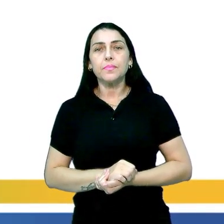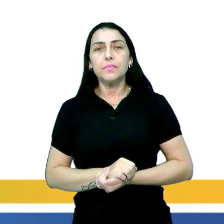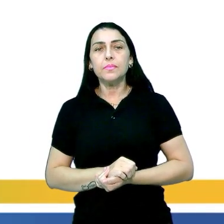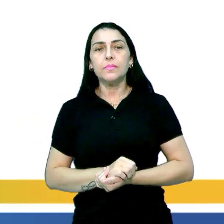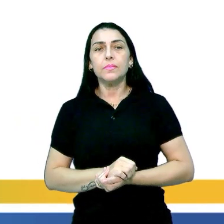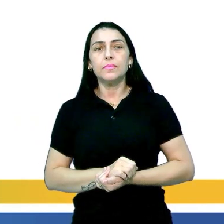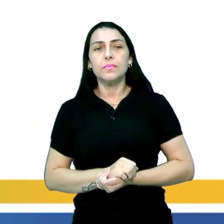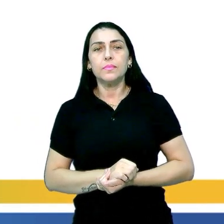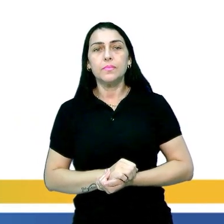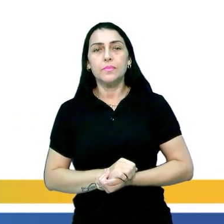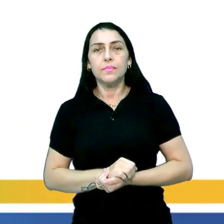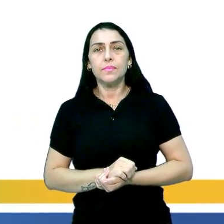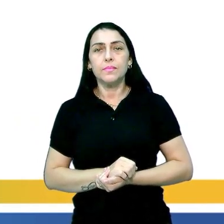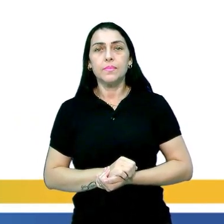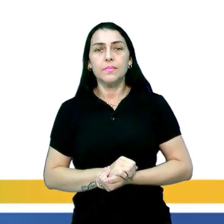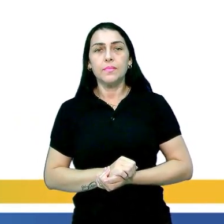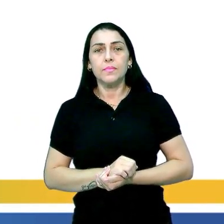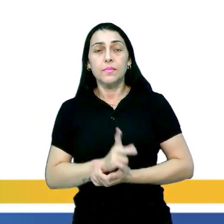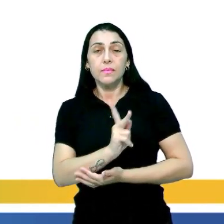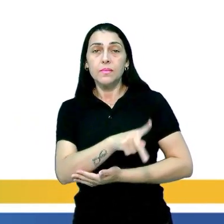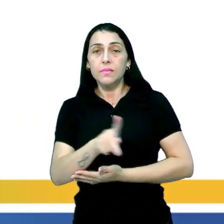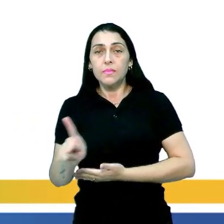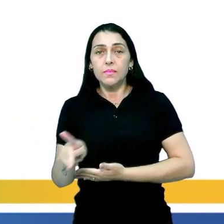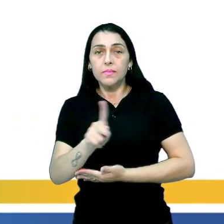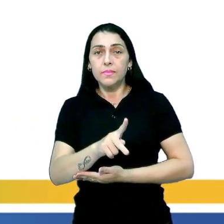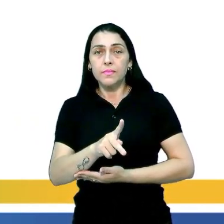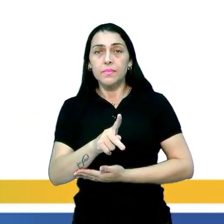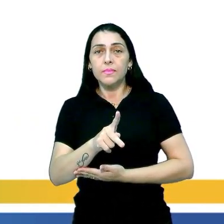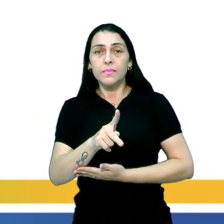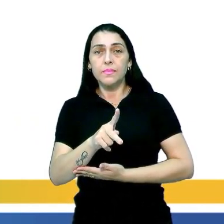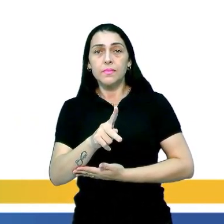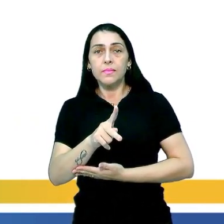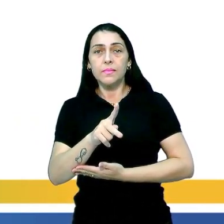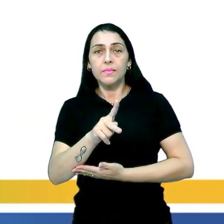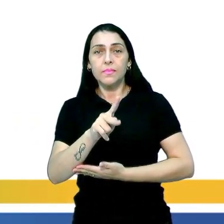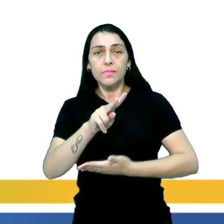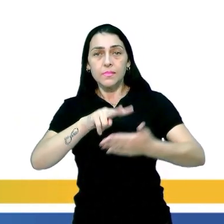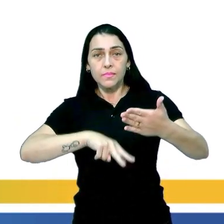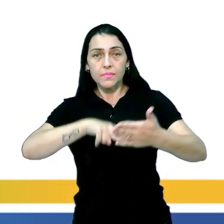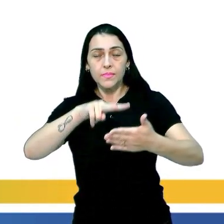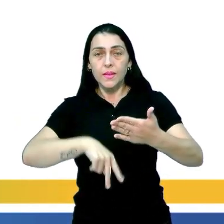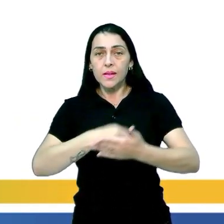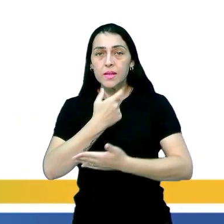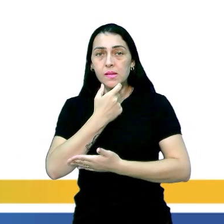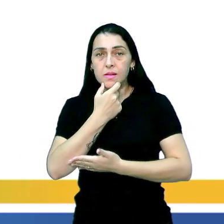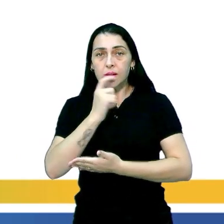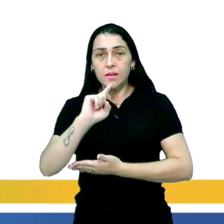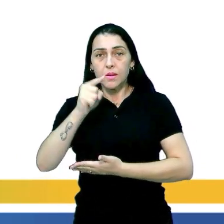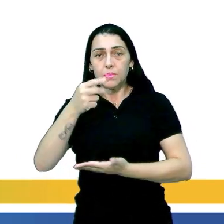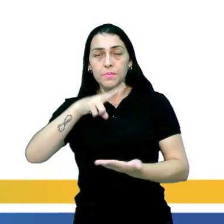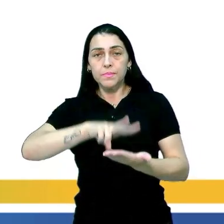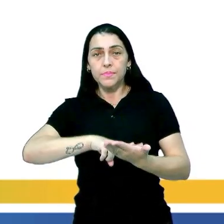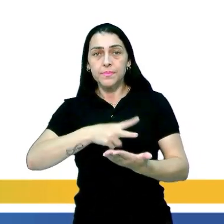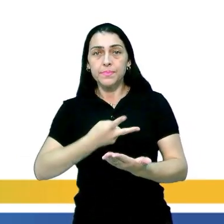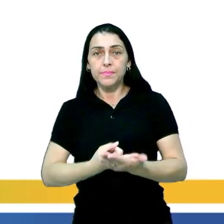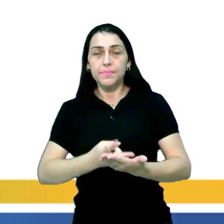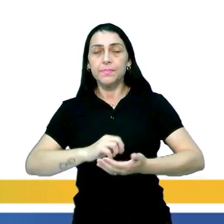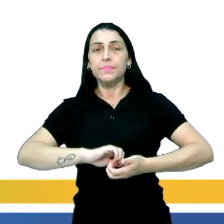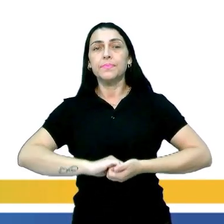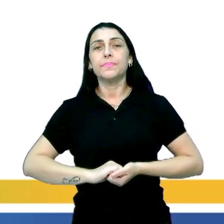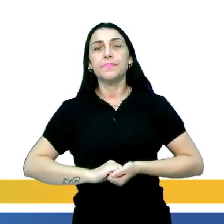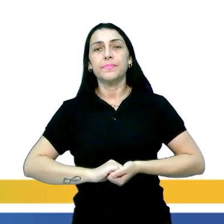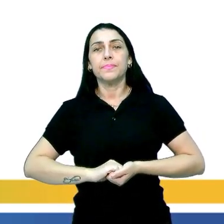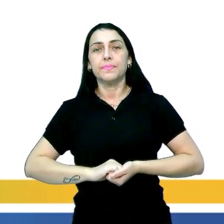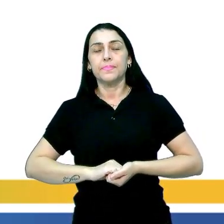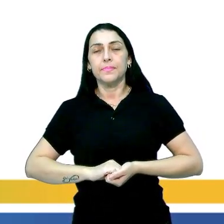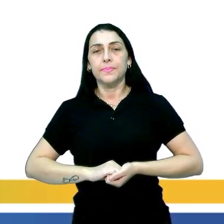Television, TV, the electronic delivery of moving images and sound from a source to a receiver.